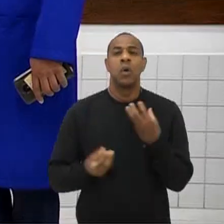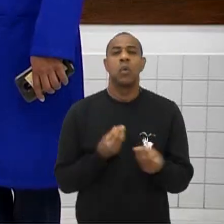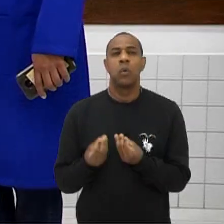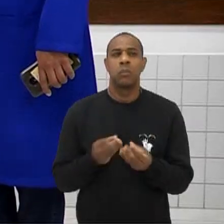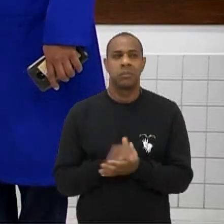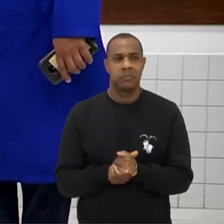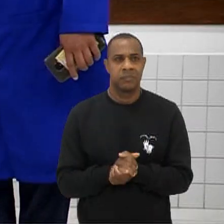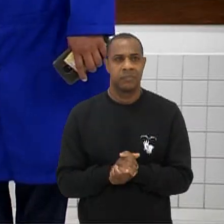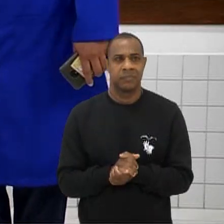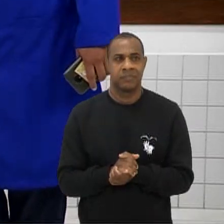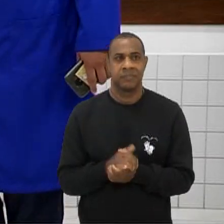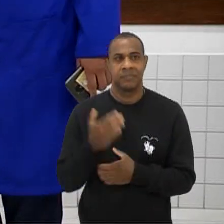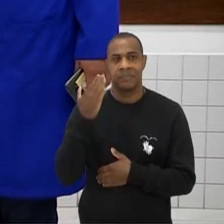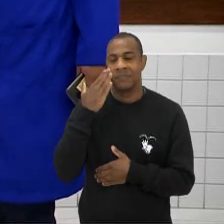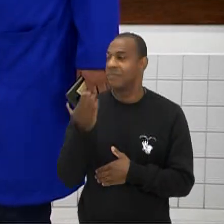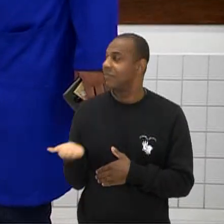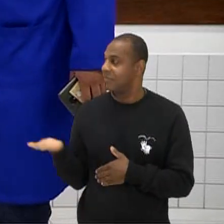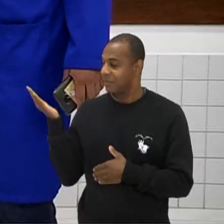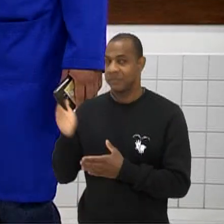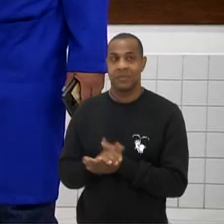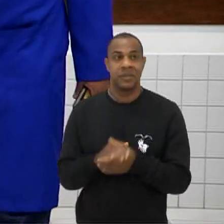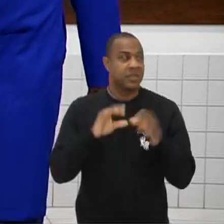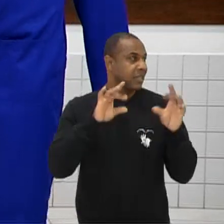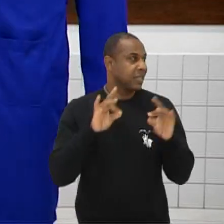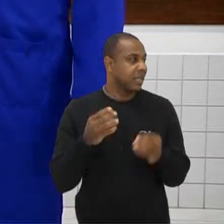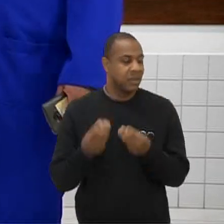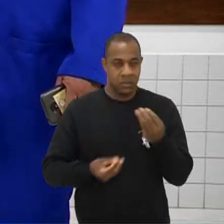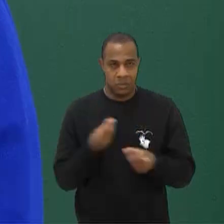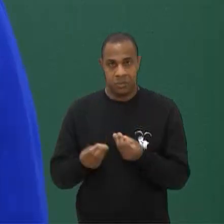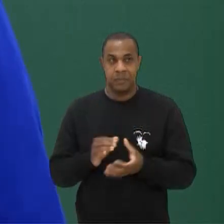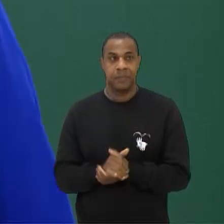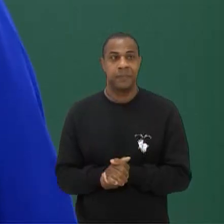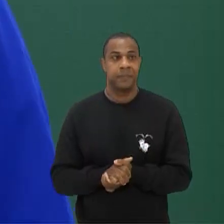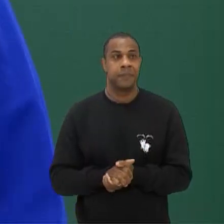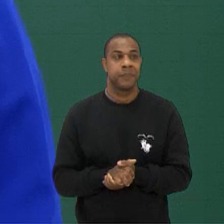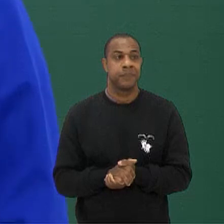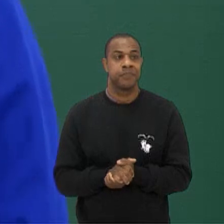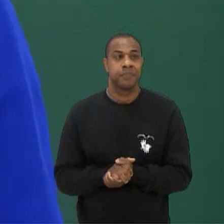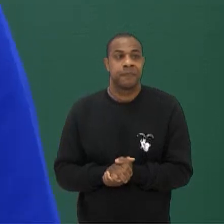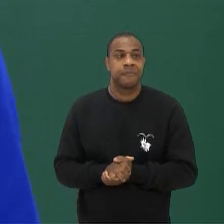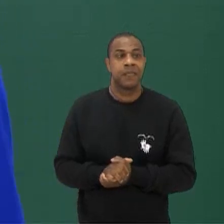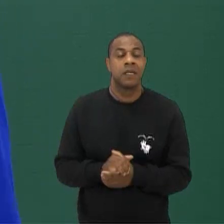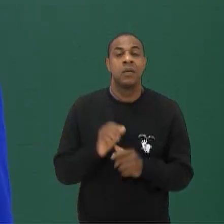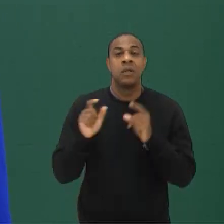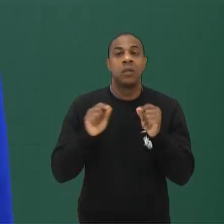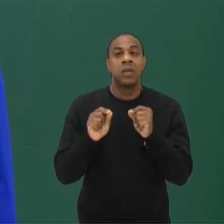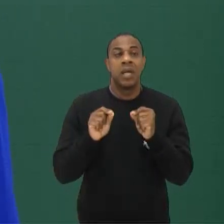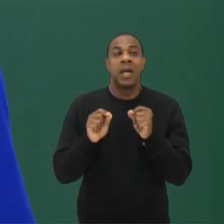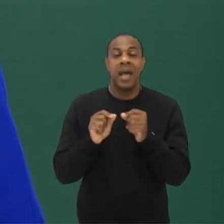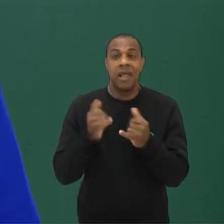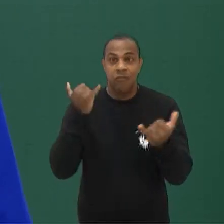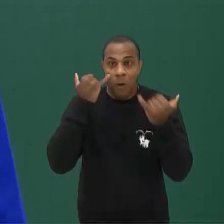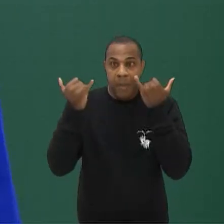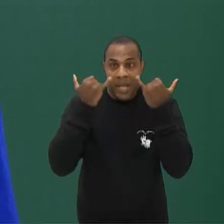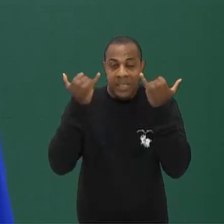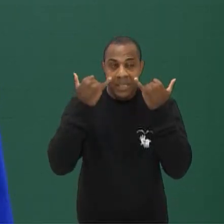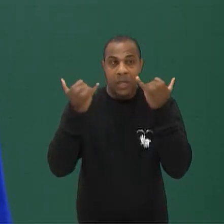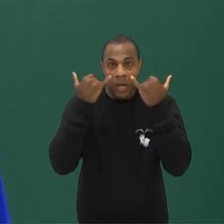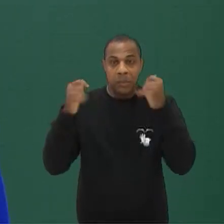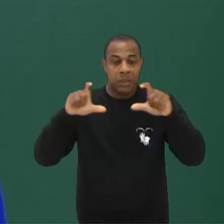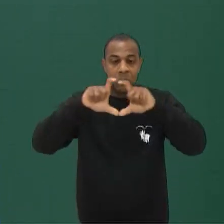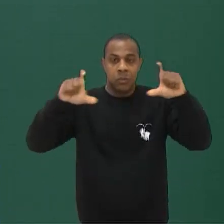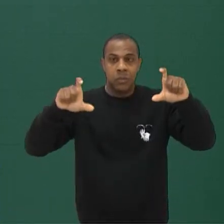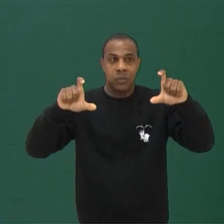faz isso? Então vamos lá Pegando mais alguns detalhes Que são de suma importância Dados do problema São de suma importância Para que você consiga